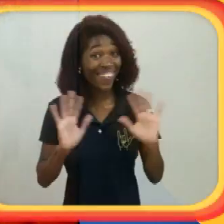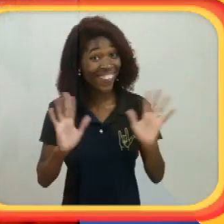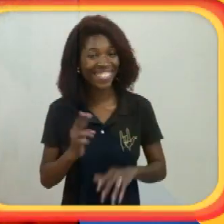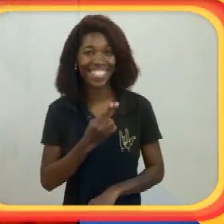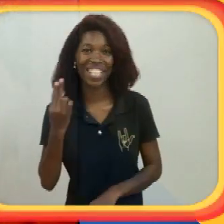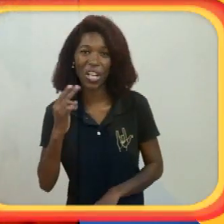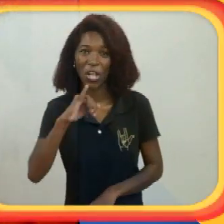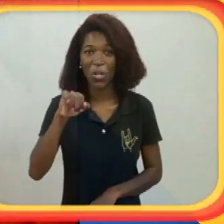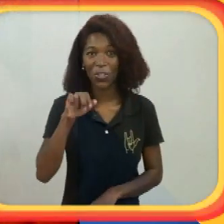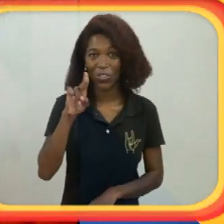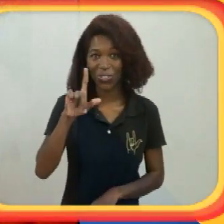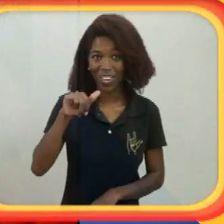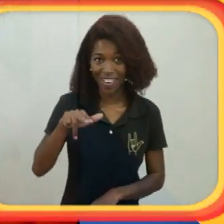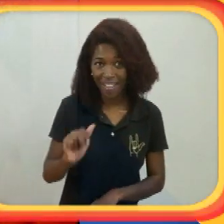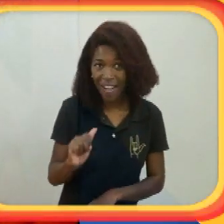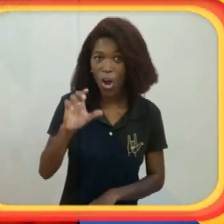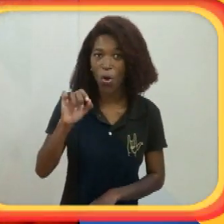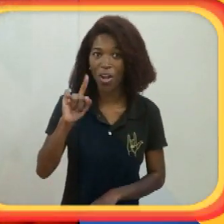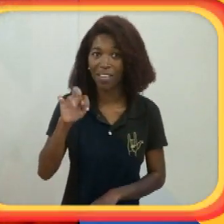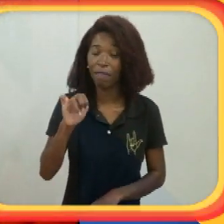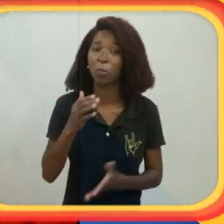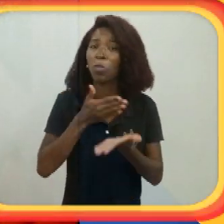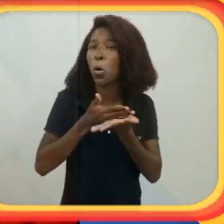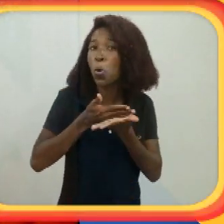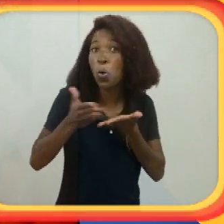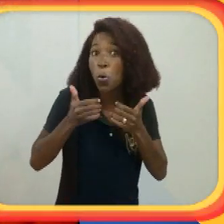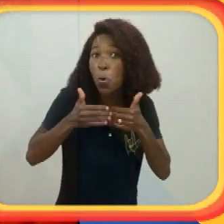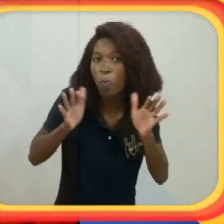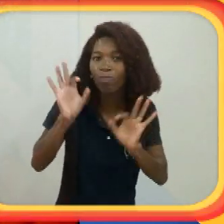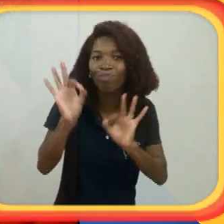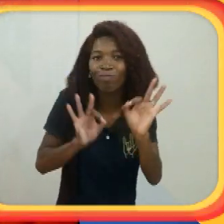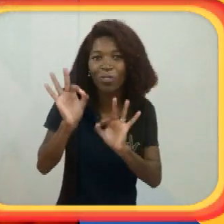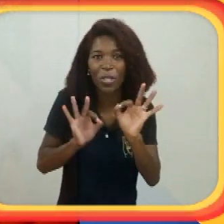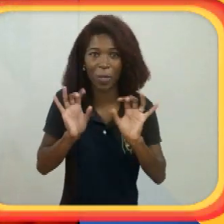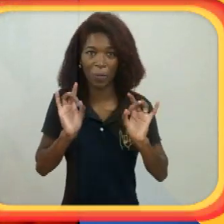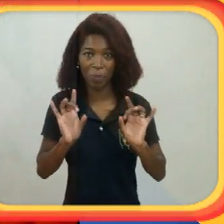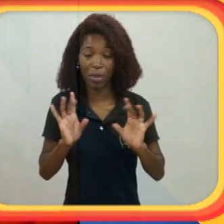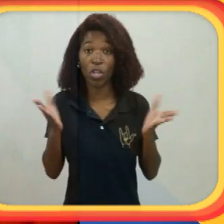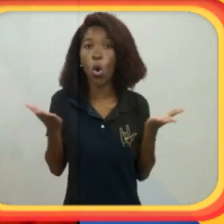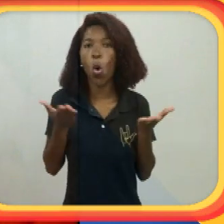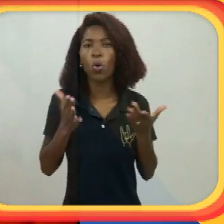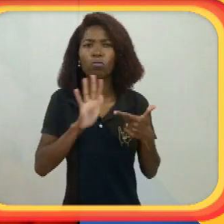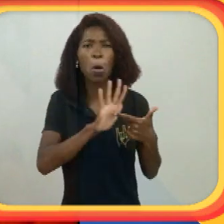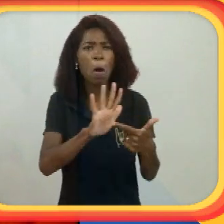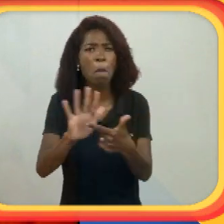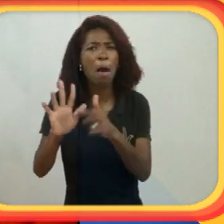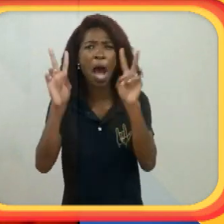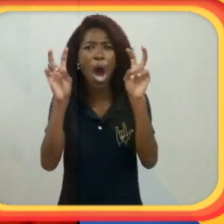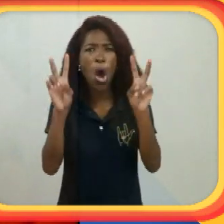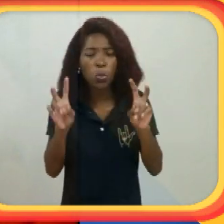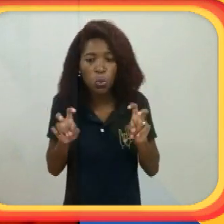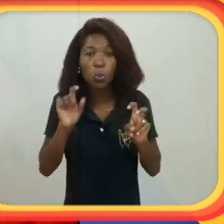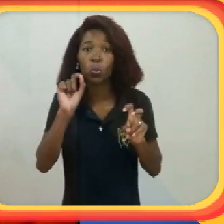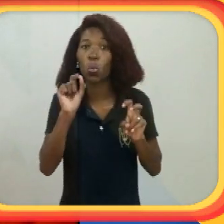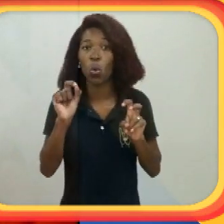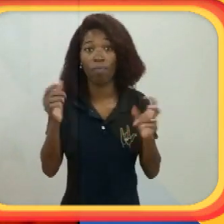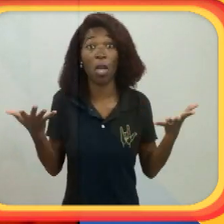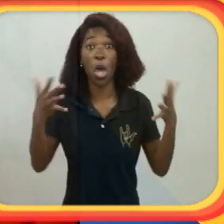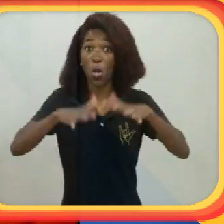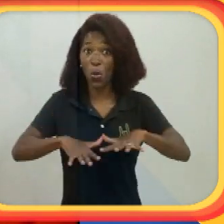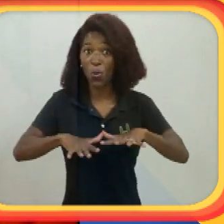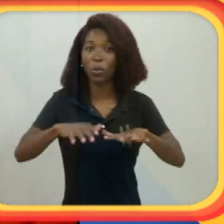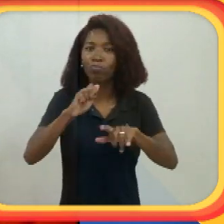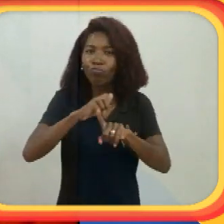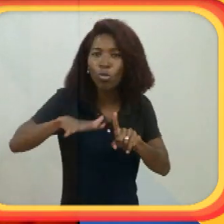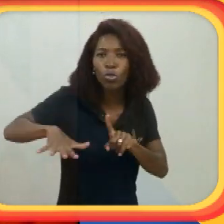Olá, eu sou a Juliana Oliveira e está começando o programa especial. Aqui, estaremos mostrando assuntos ligados à inclusão